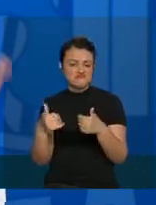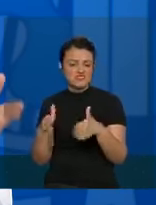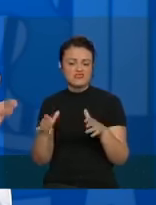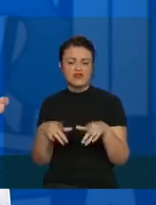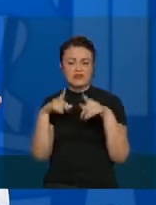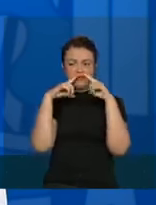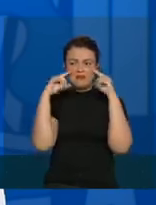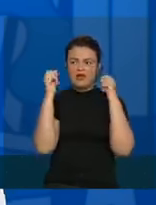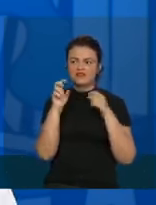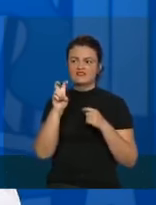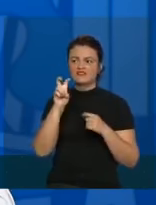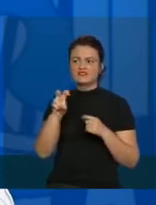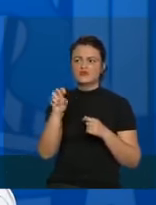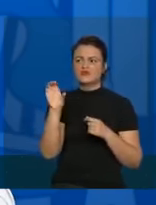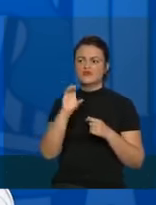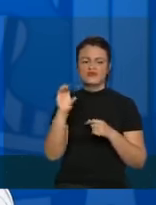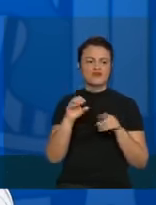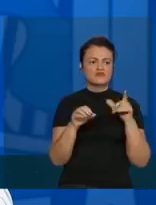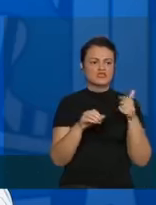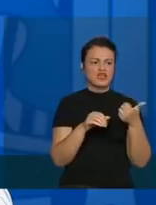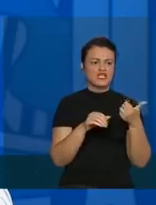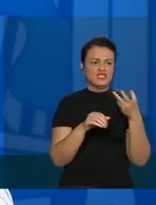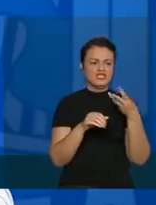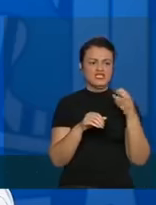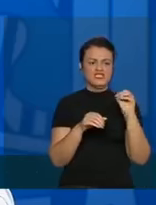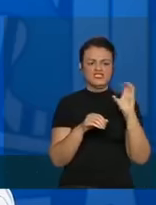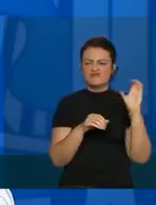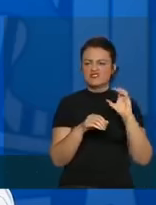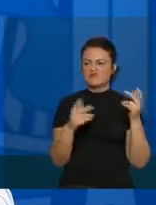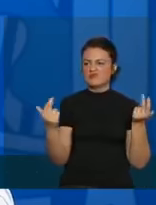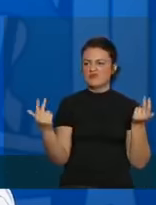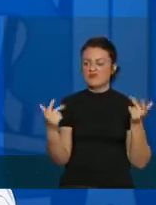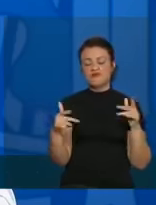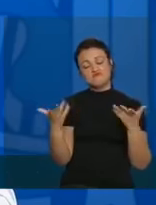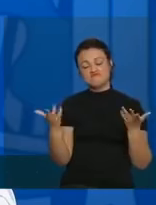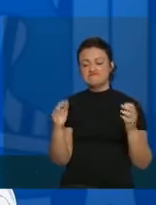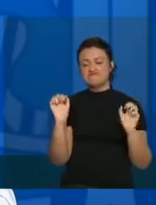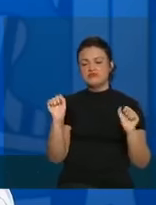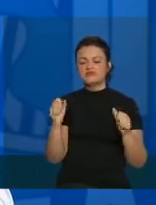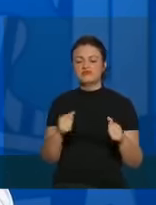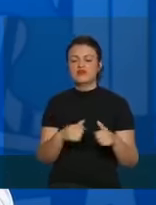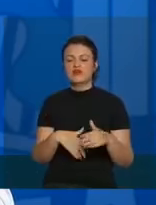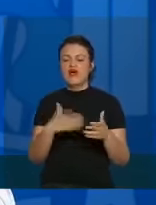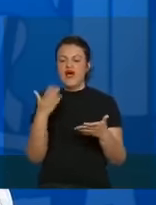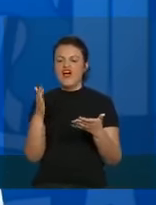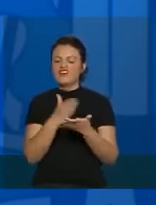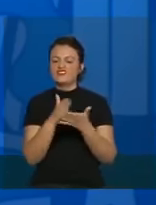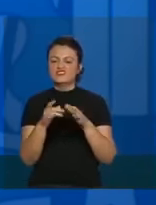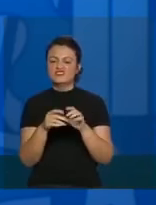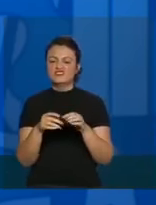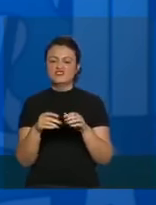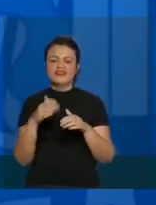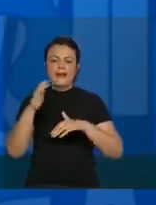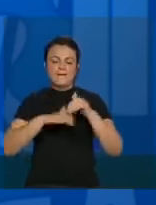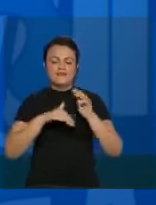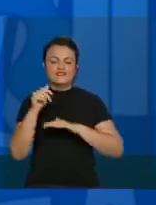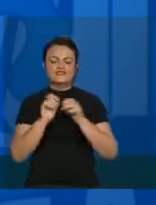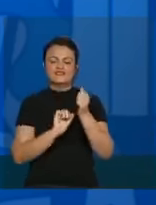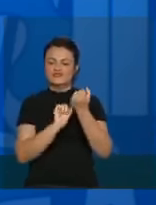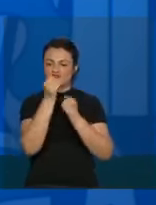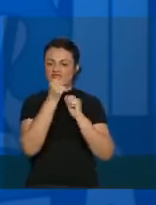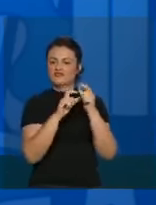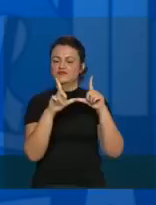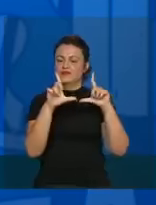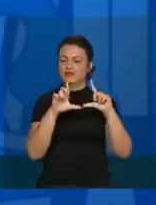máscara lá custa 5 centavos, aqui custava 30 centavos, o custo do Brasil era alto. Fomos perdendo a capacidade de produzir